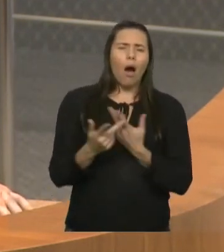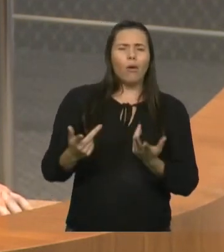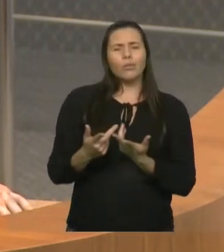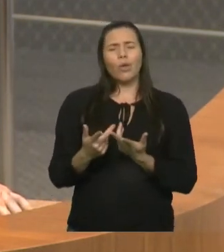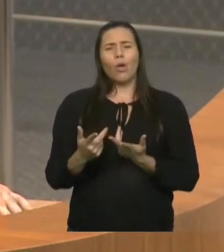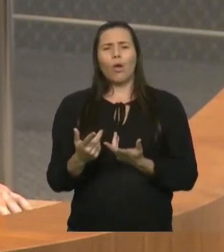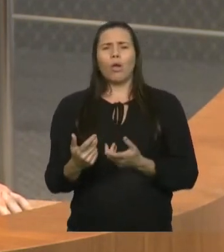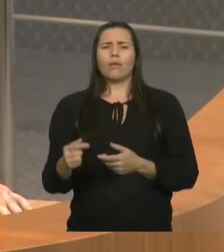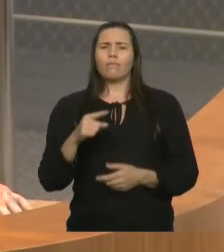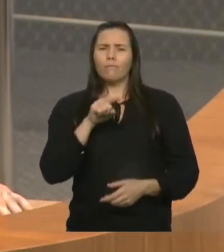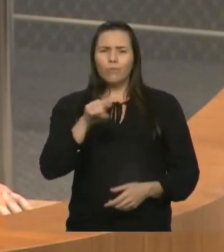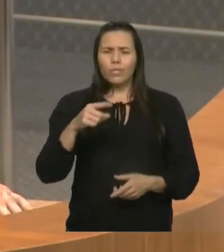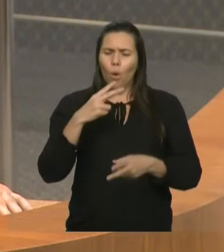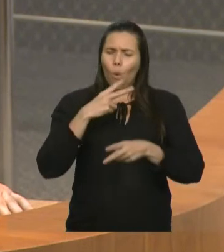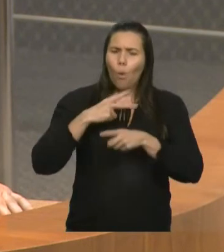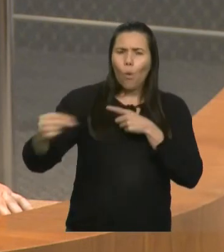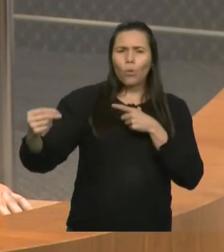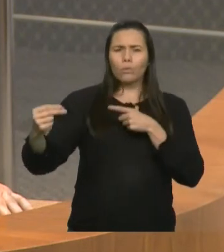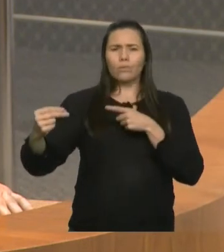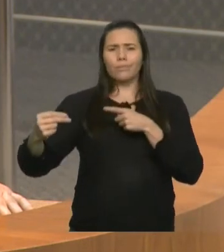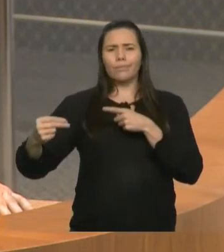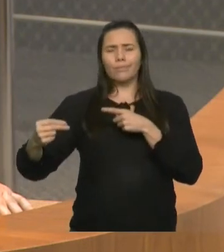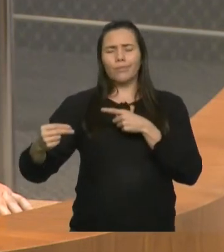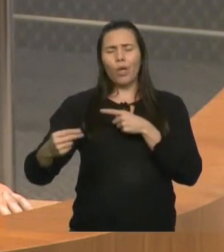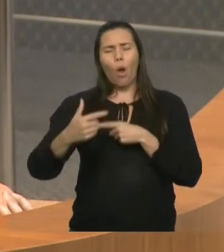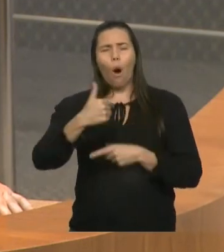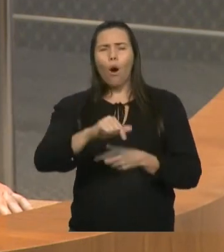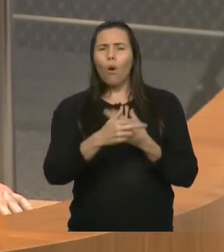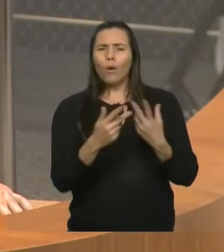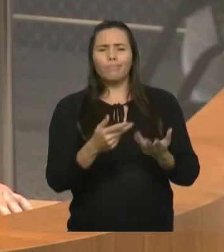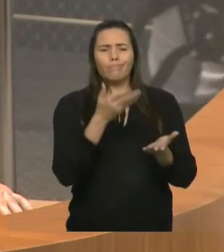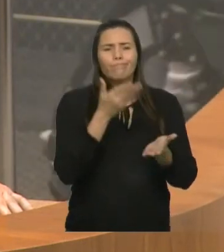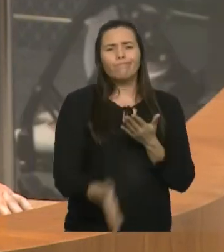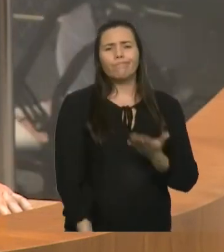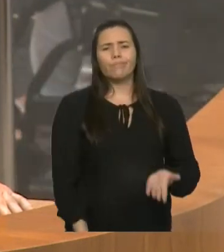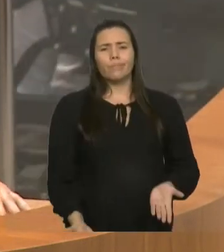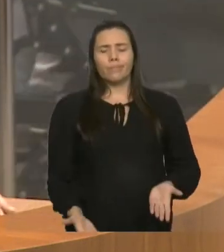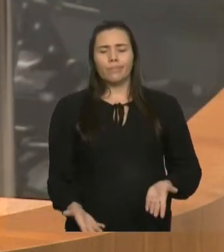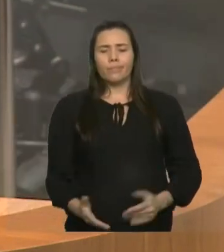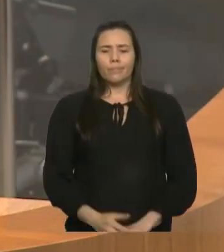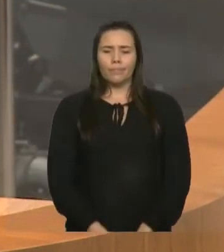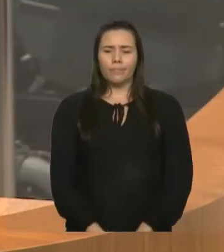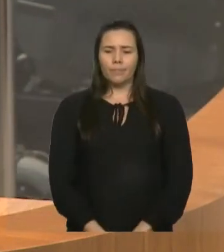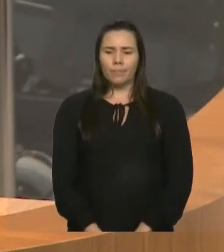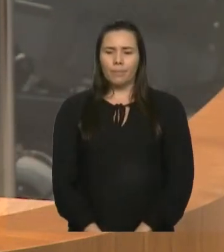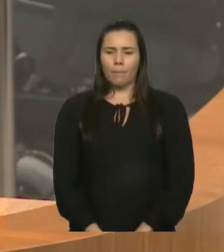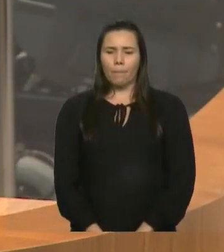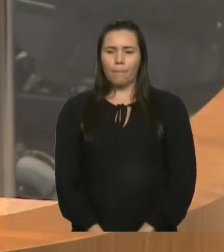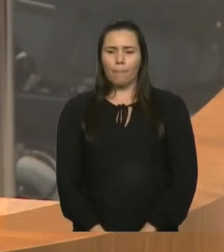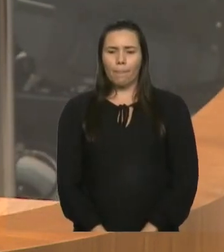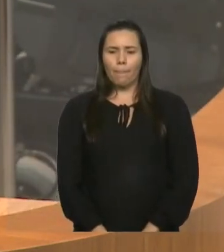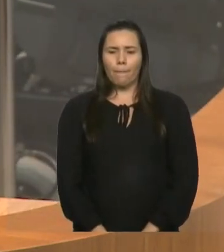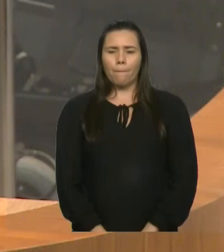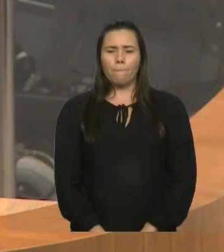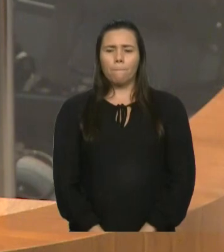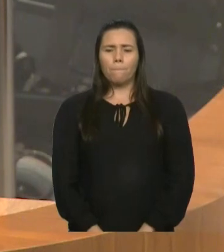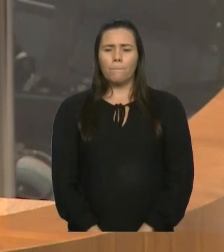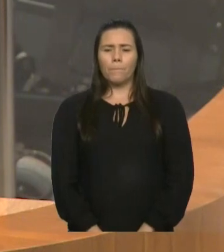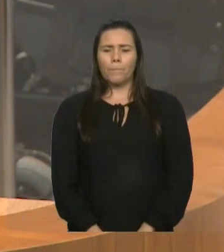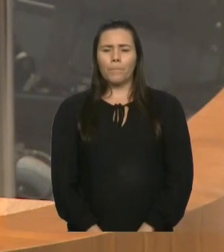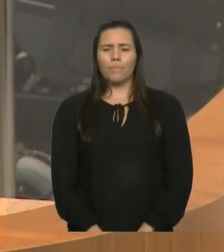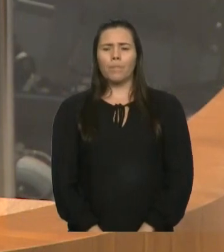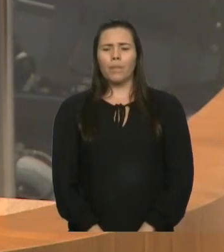Então, eu uso essa tribuna de uma forma diferente, de transparecer uma mensagem de uma experiência que eu tive no